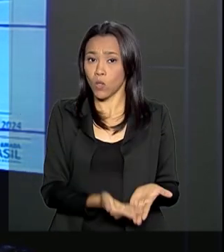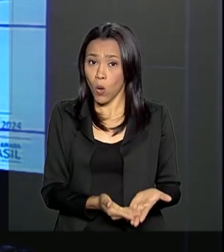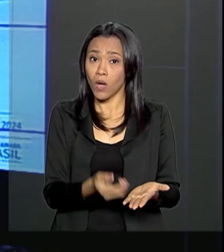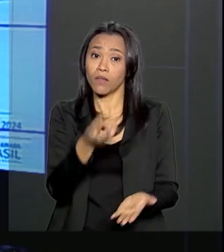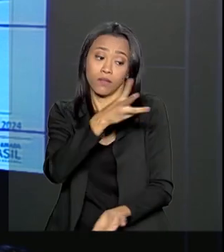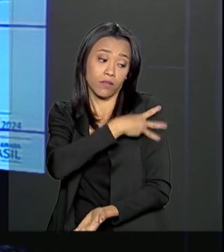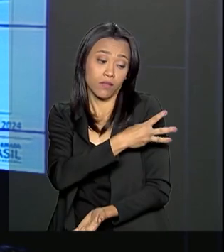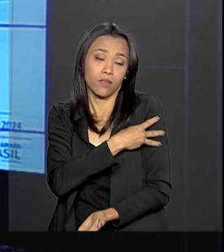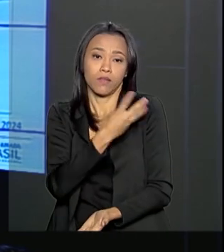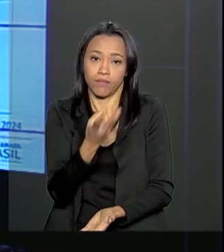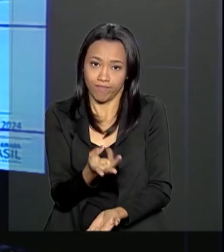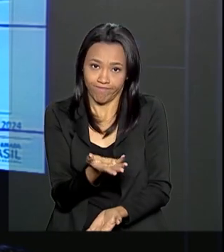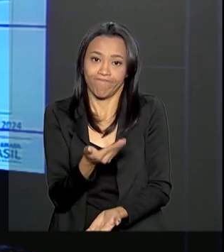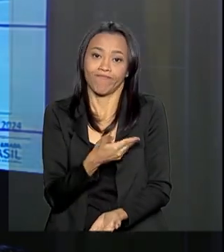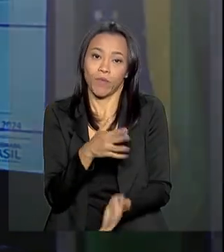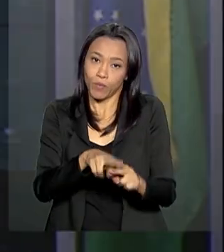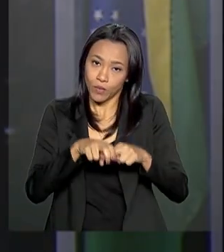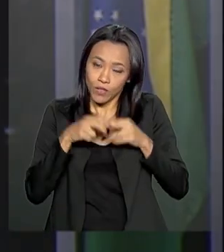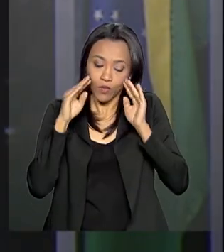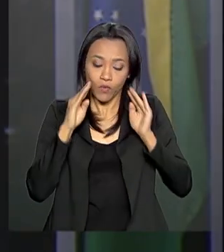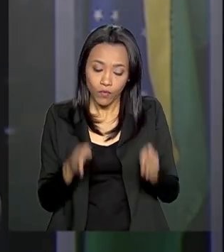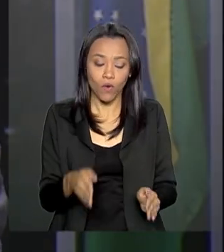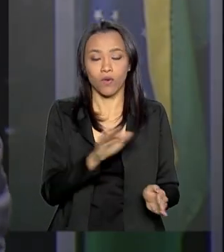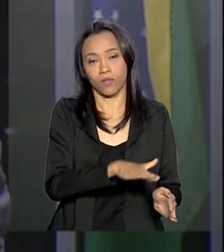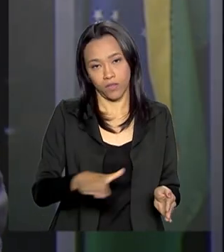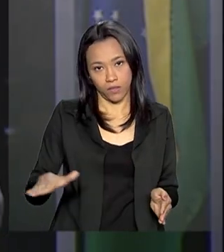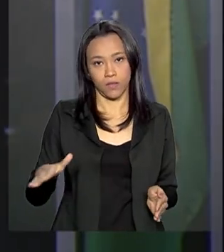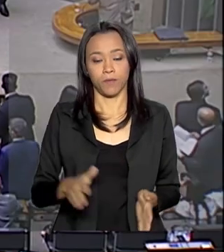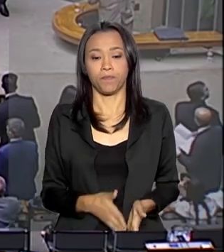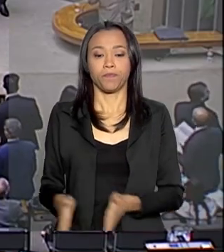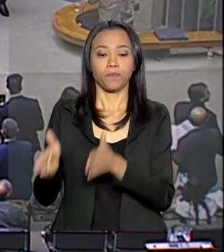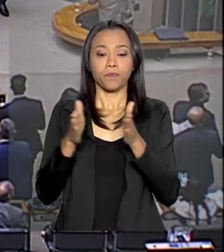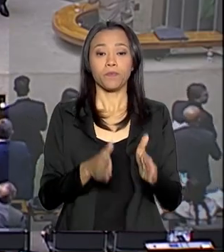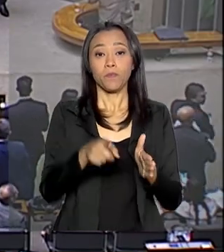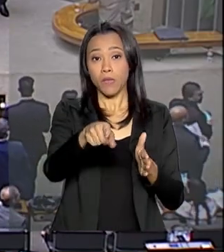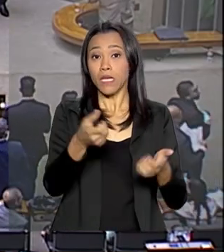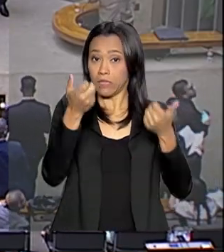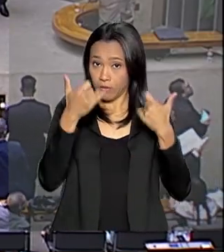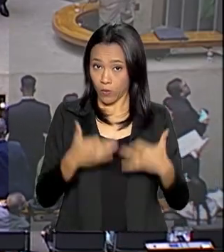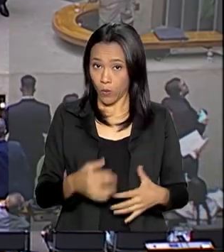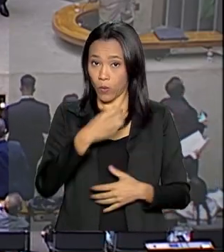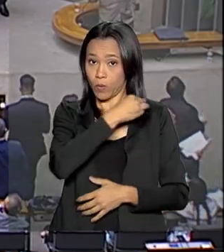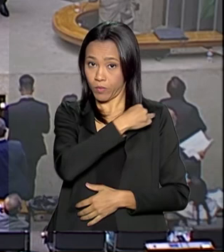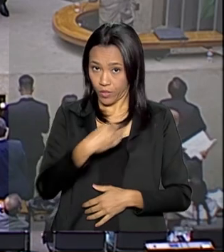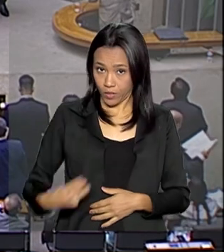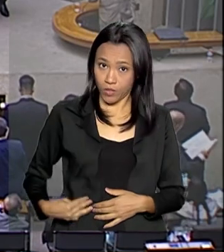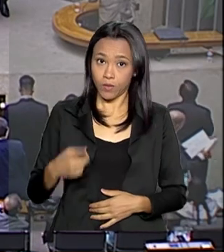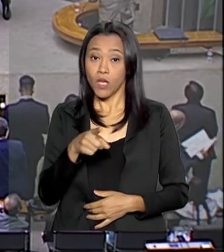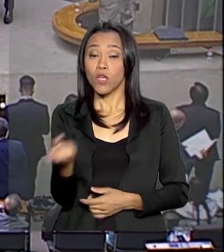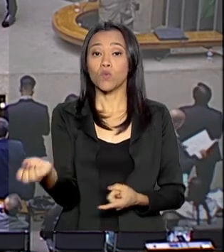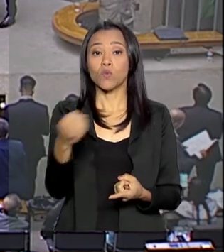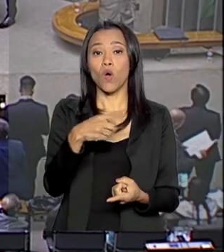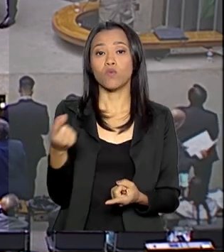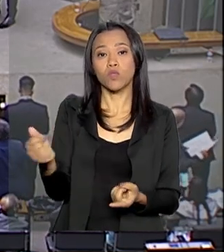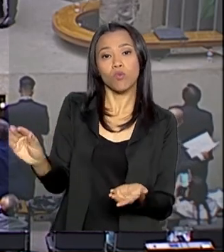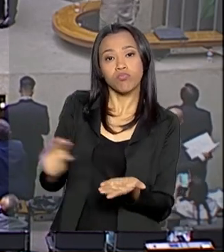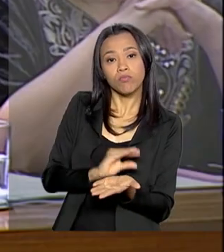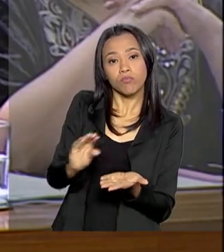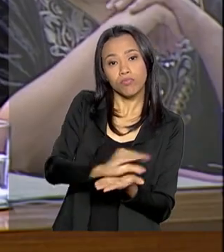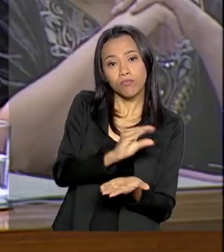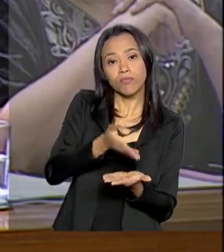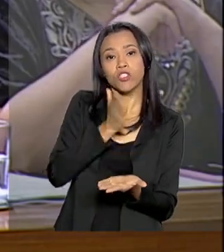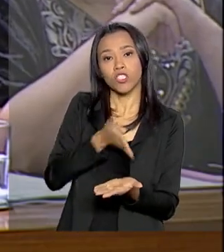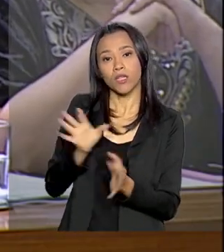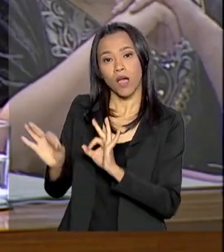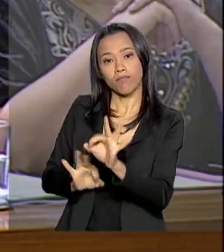fundamental, por isso o foco nas crianças. Segundo o ministro, novos recursos para a educação já estão sendo providenciados.